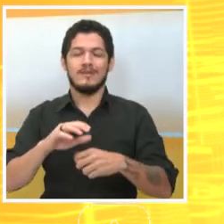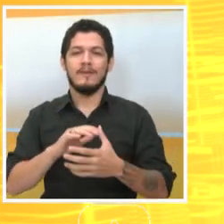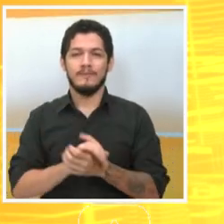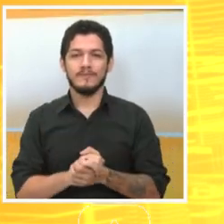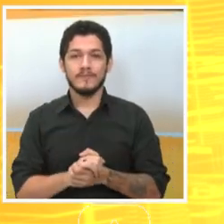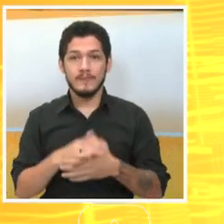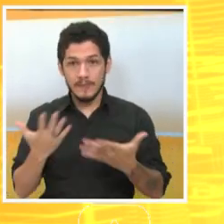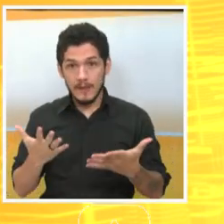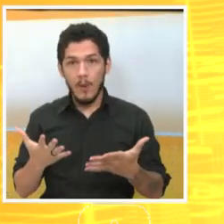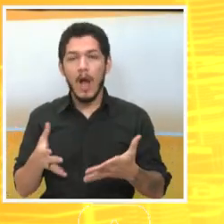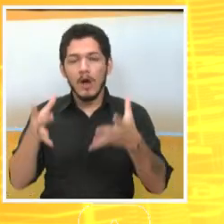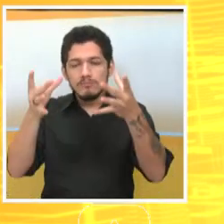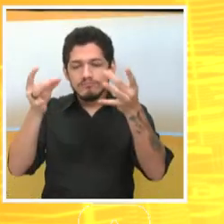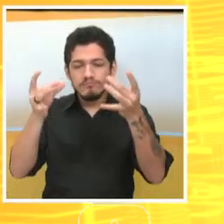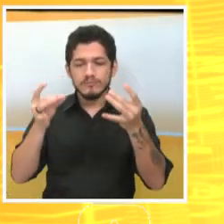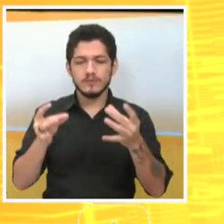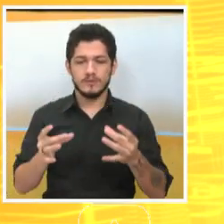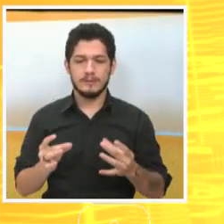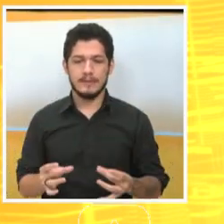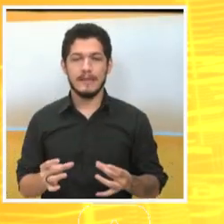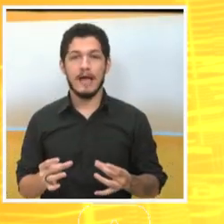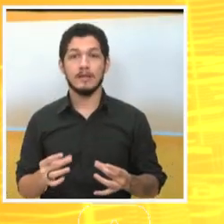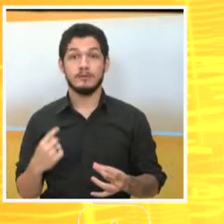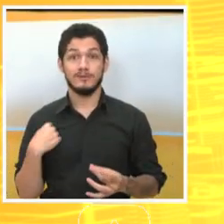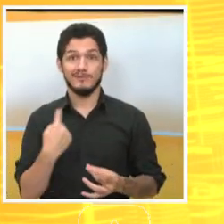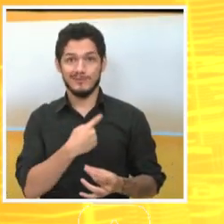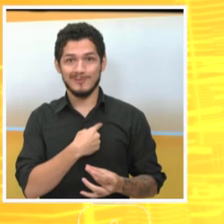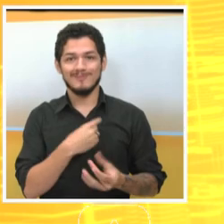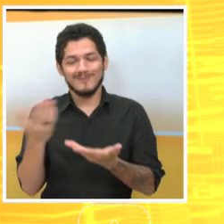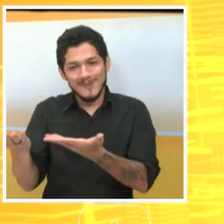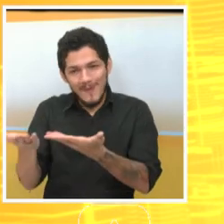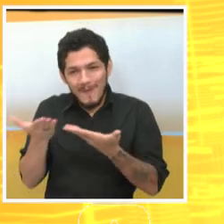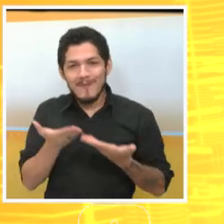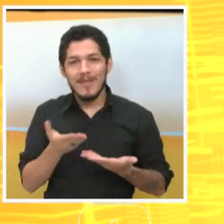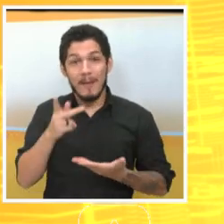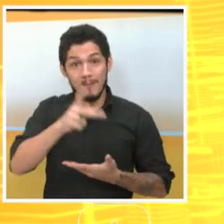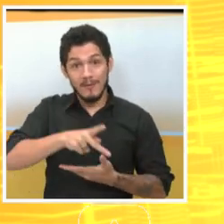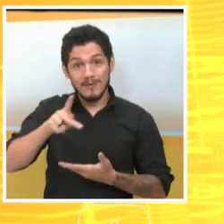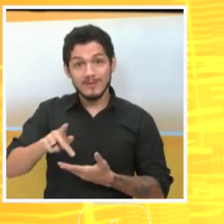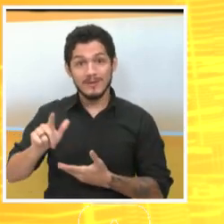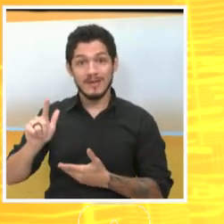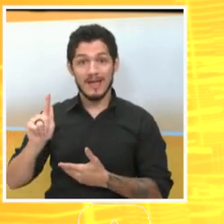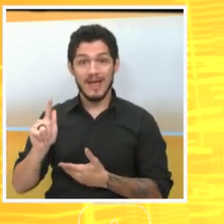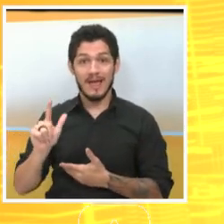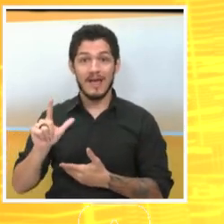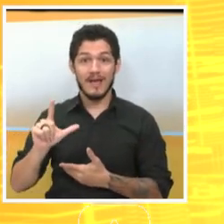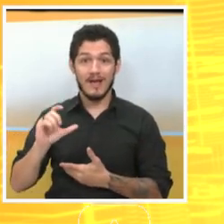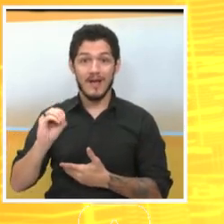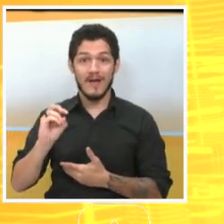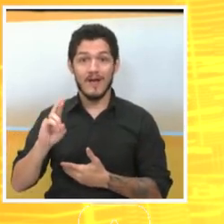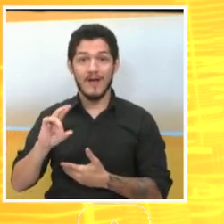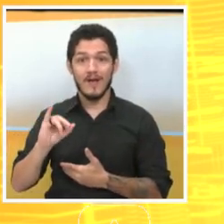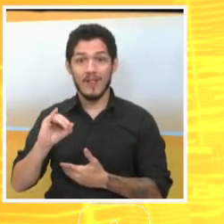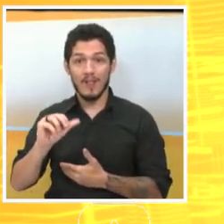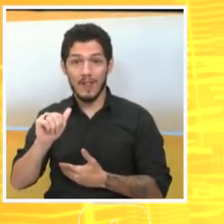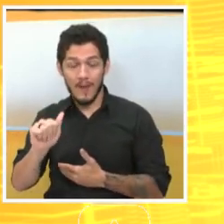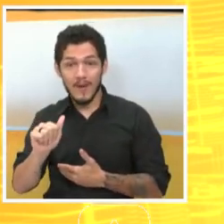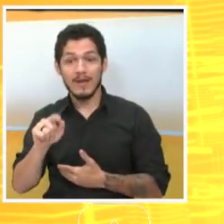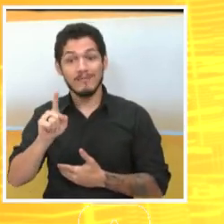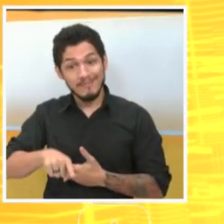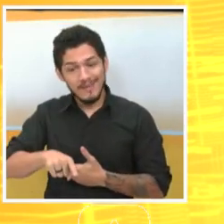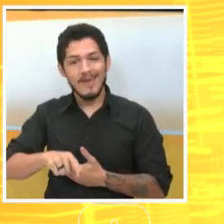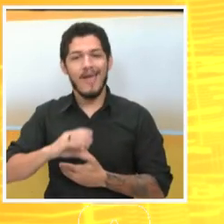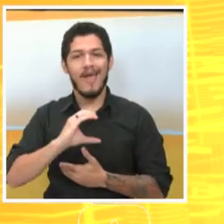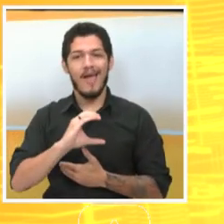E para mais detalhes, estamos recebendo aqui em nosso estúdio a professora Glória Ferro, que é coordenadora institucional do PAFOR.